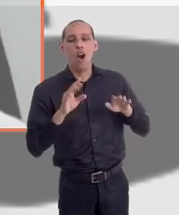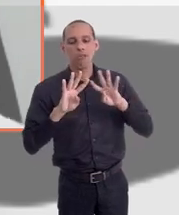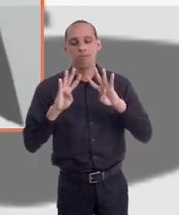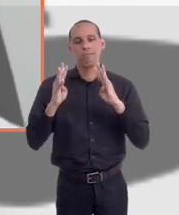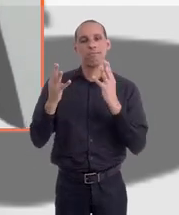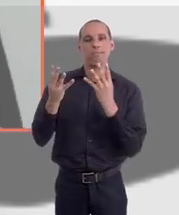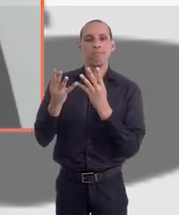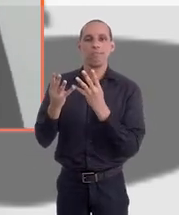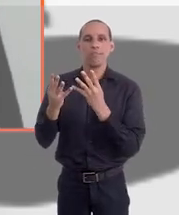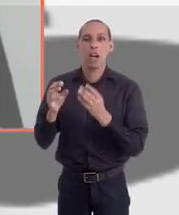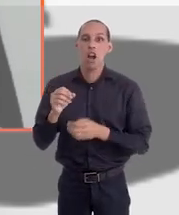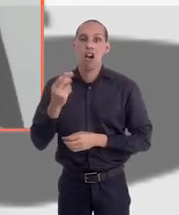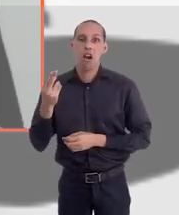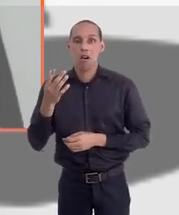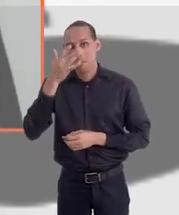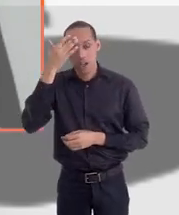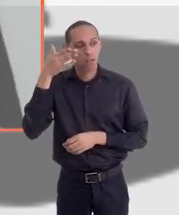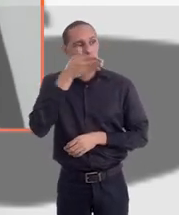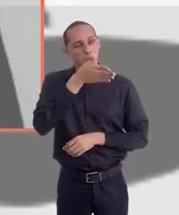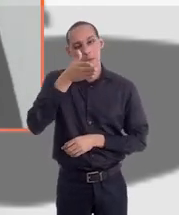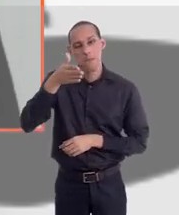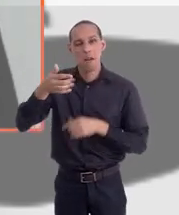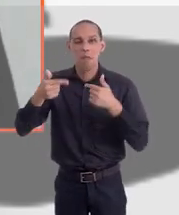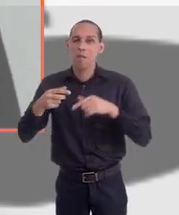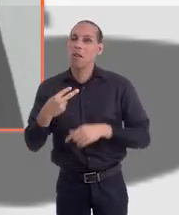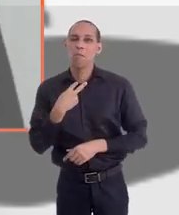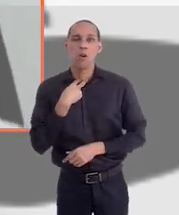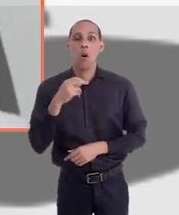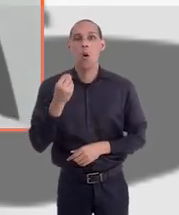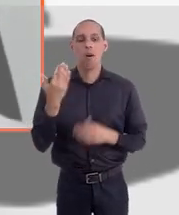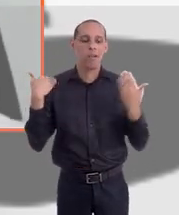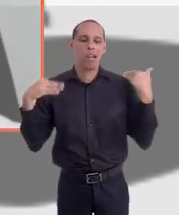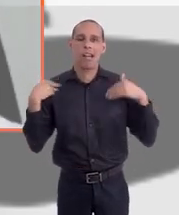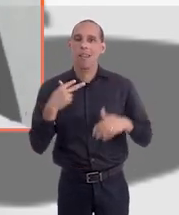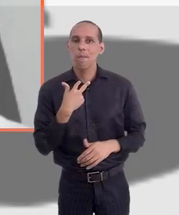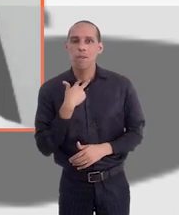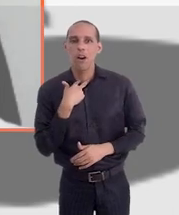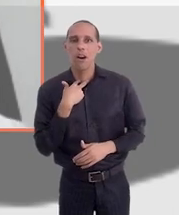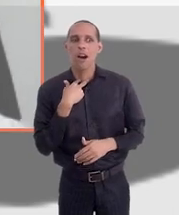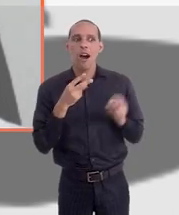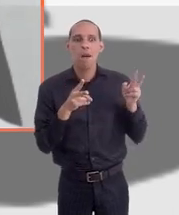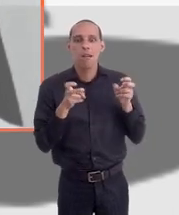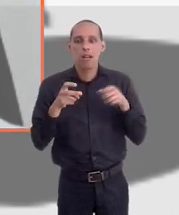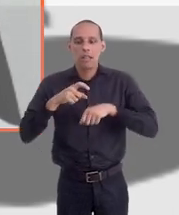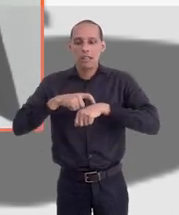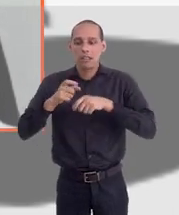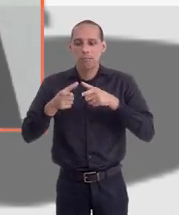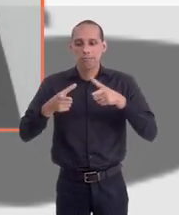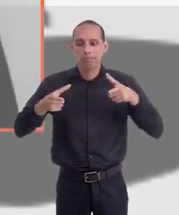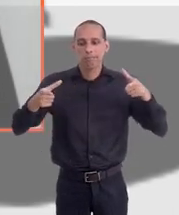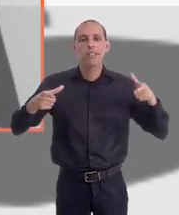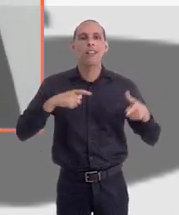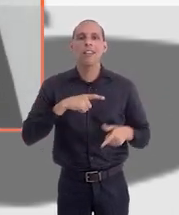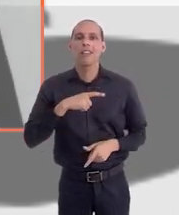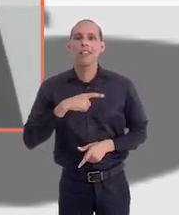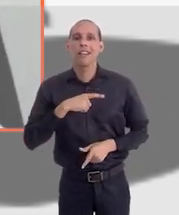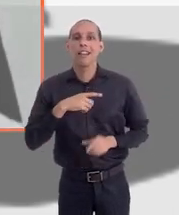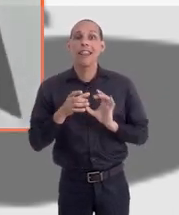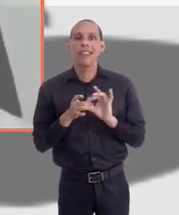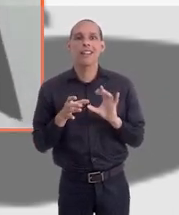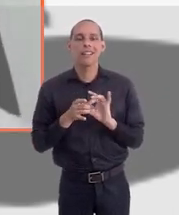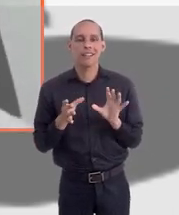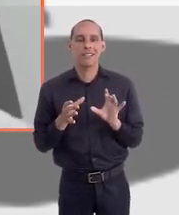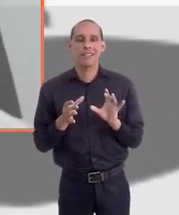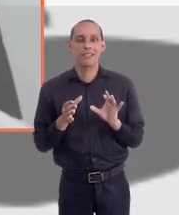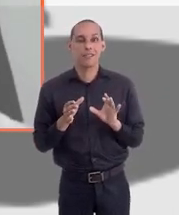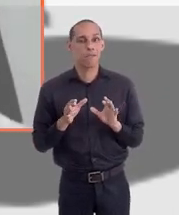com restrições de pessoas indo ao trabalho, de saídas, fez com que ela tivesse uma noção maior de tempo e disponibilidade de tempo.